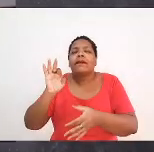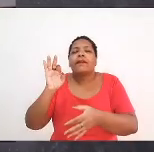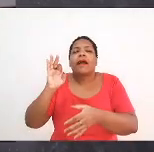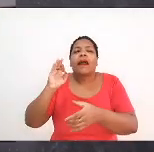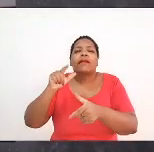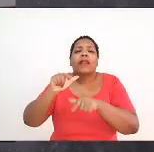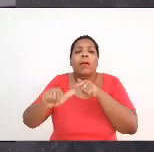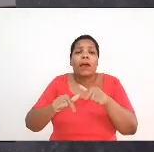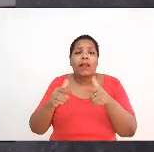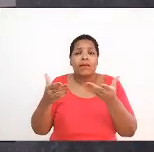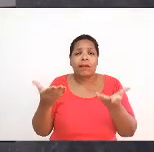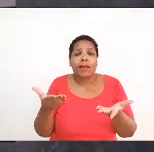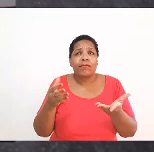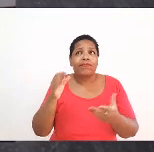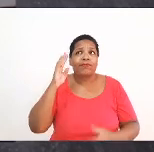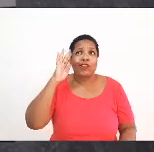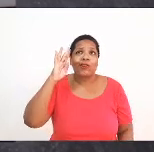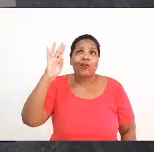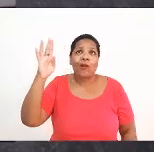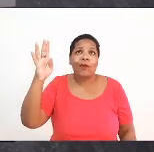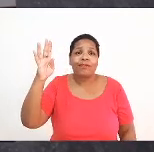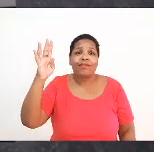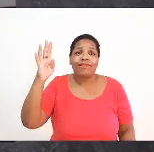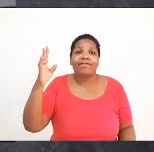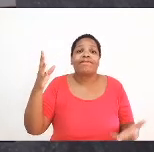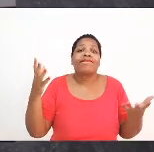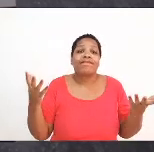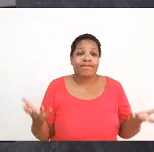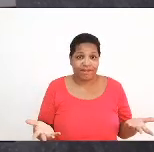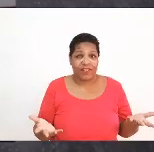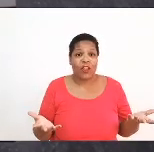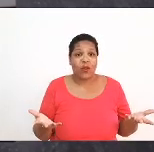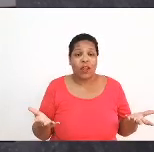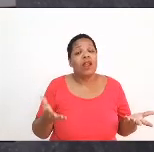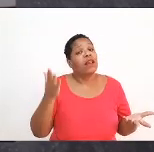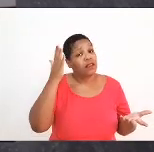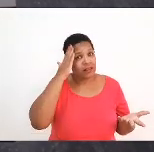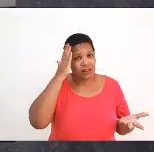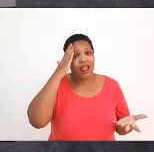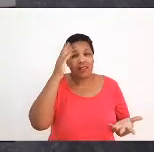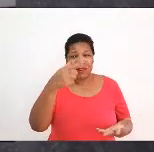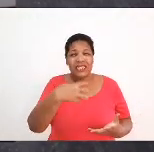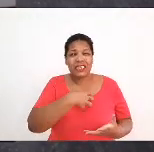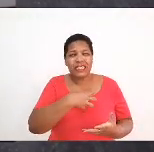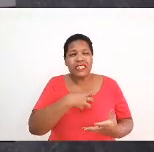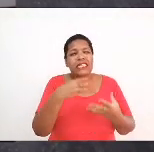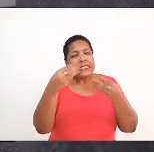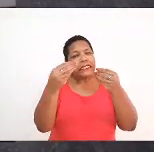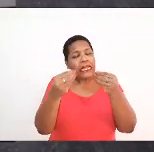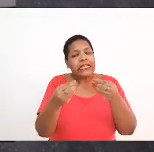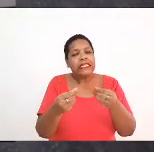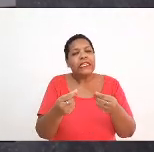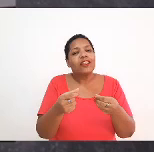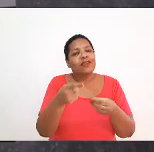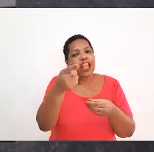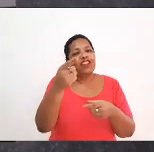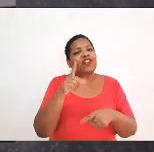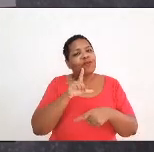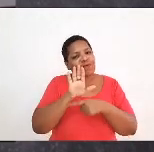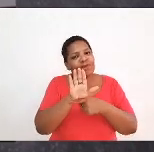seus sonhos. Então, nós somos absolutamente sensíveis e solidários, mas nós